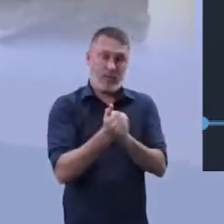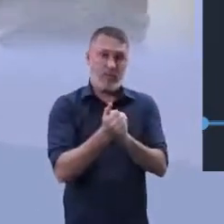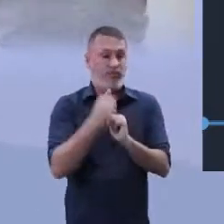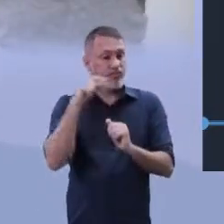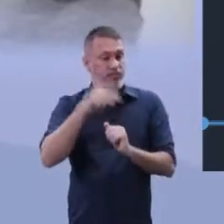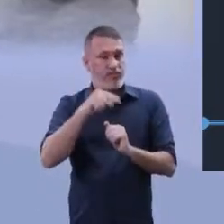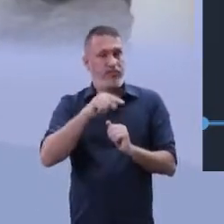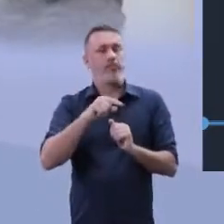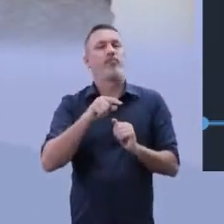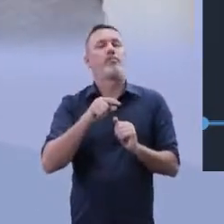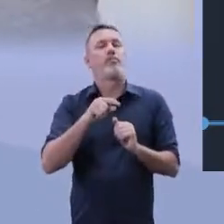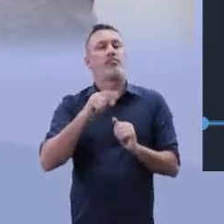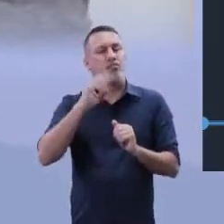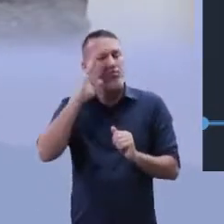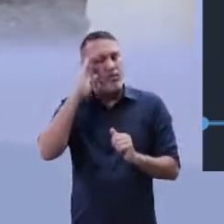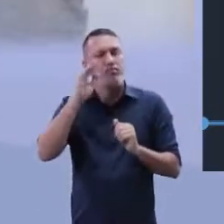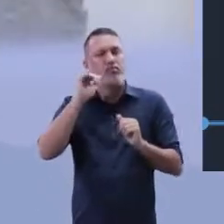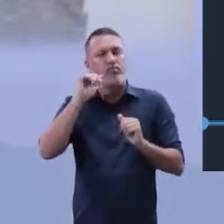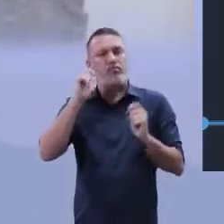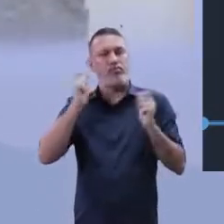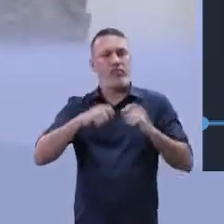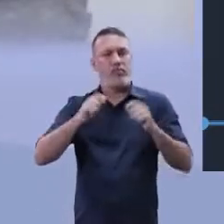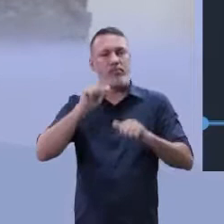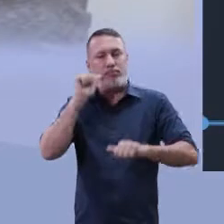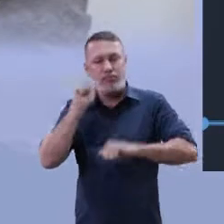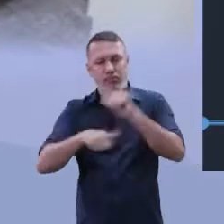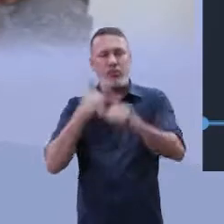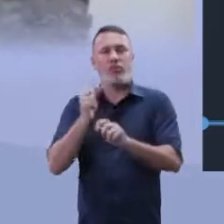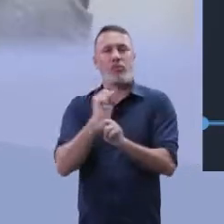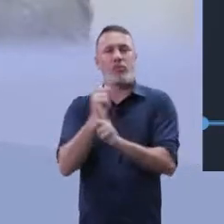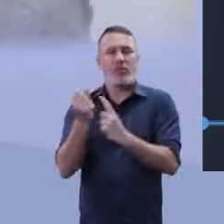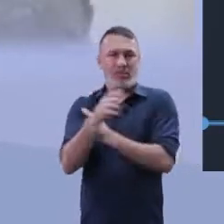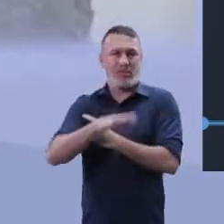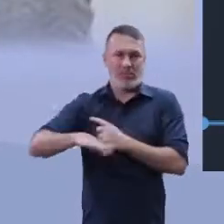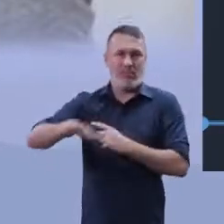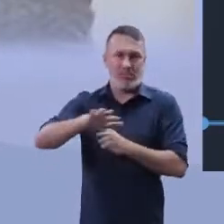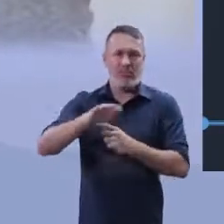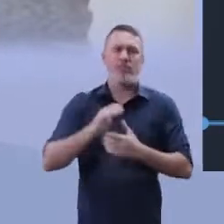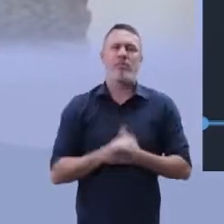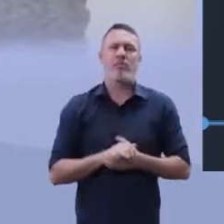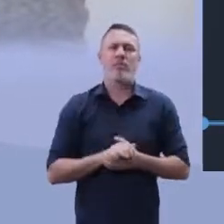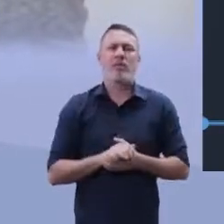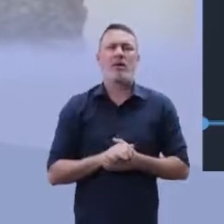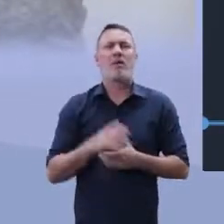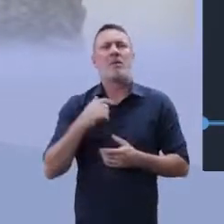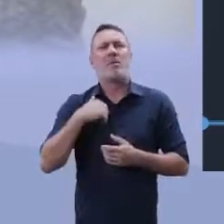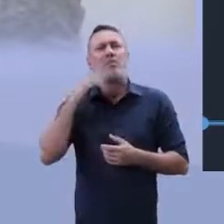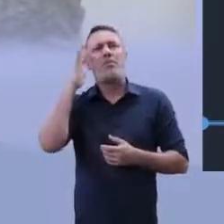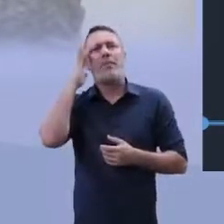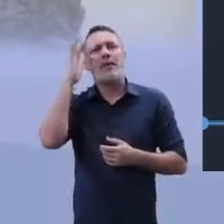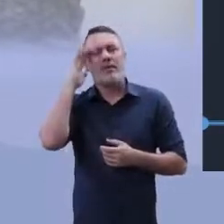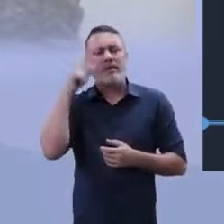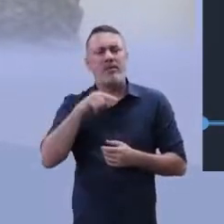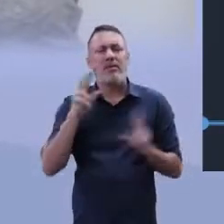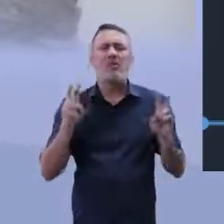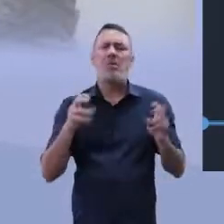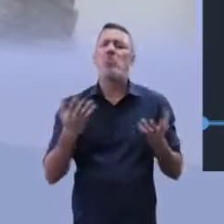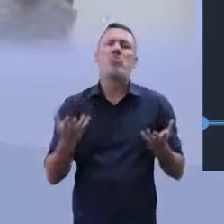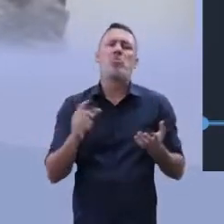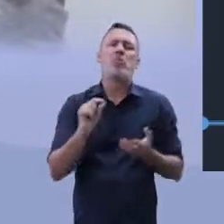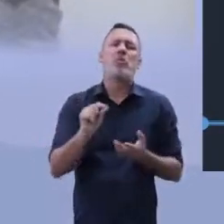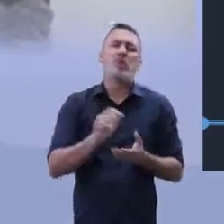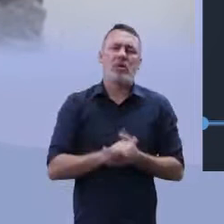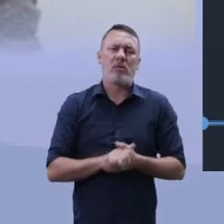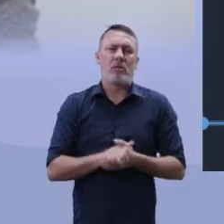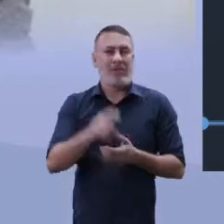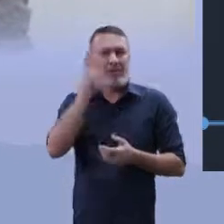um fator, né? Como fator de modificação social. O que eu penso sobre isso?